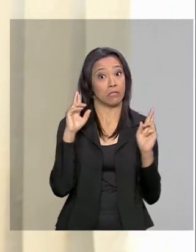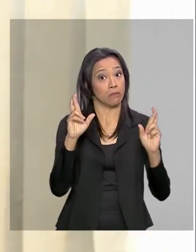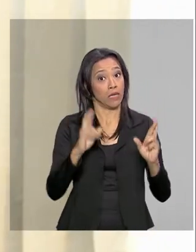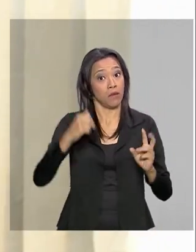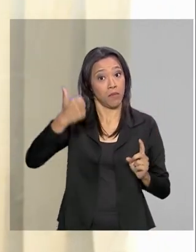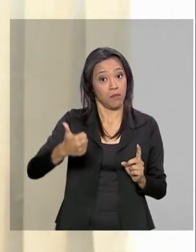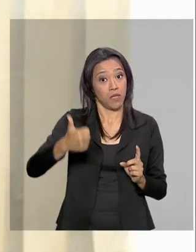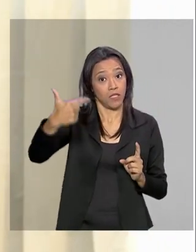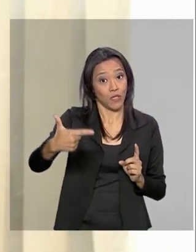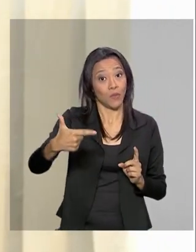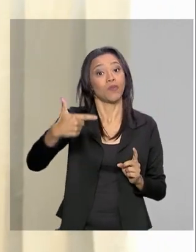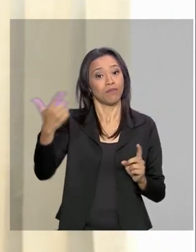aconteça nos próximos dez dias.